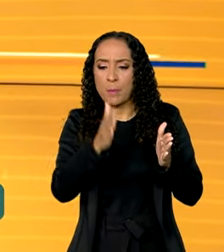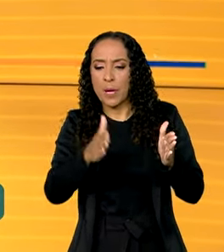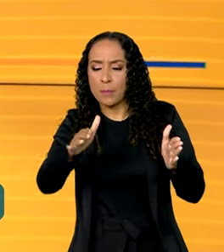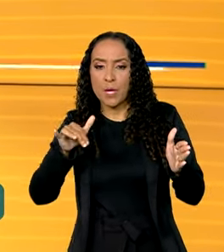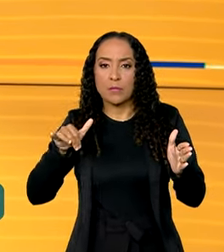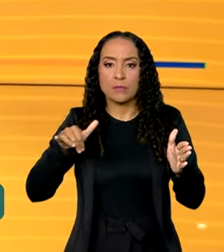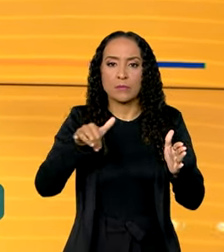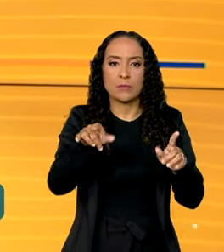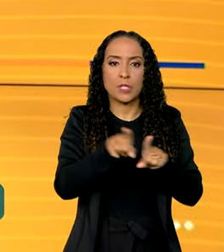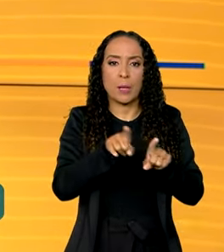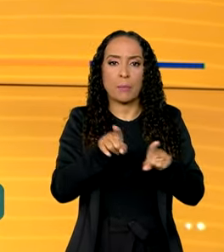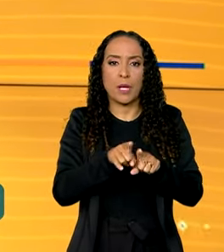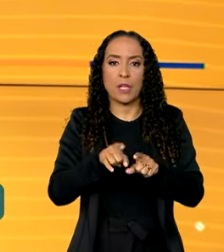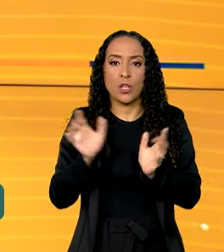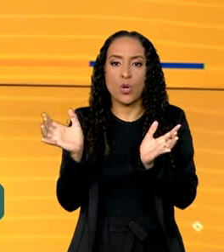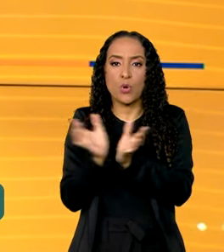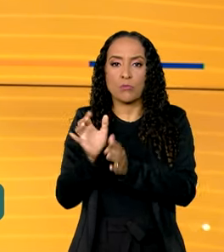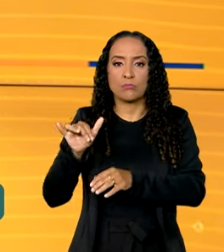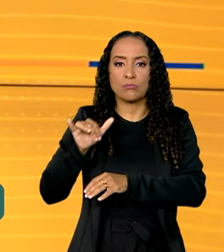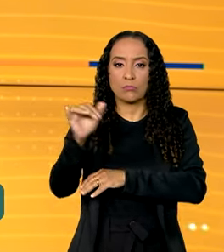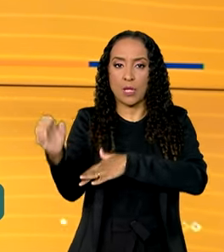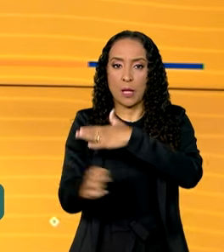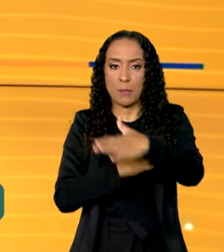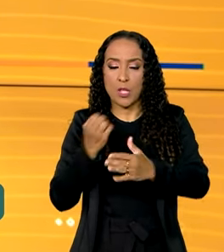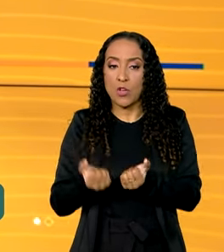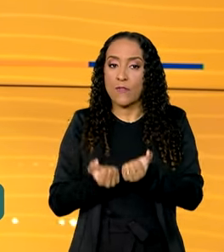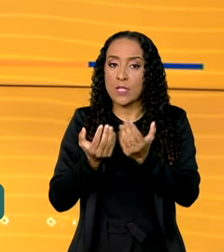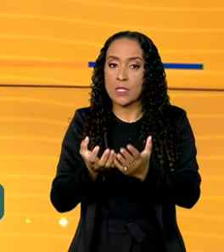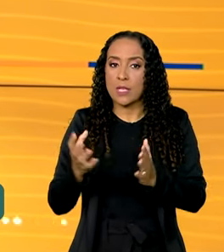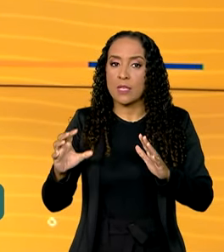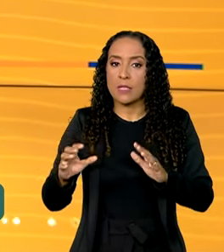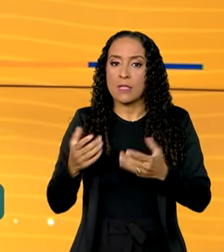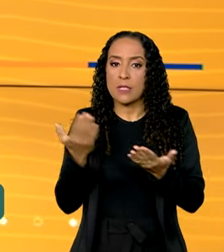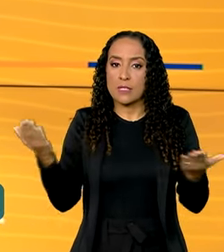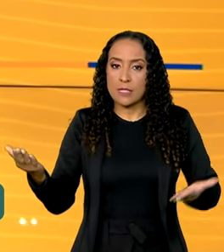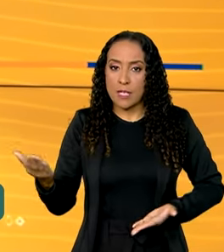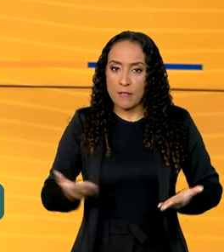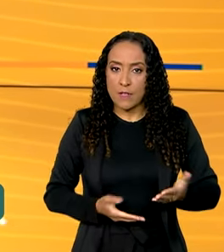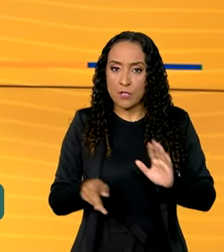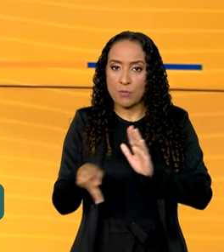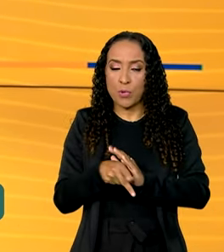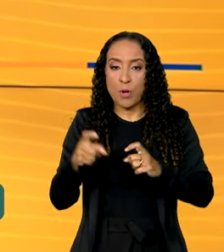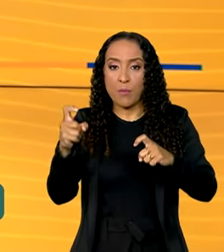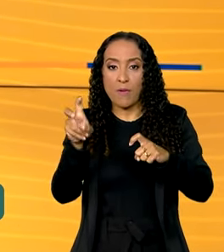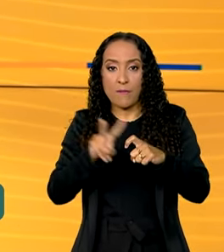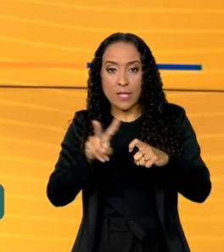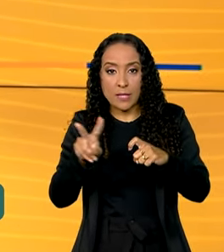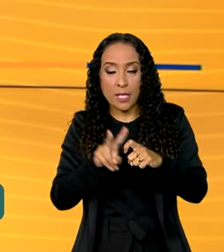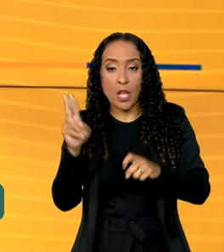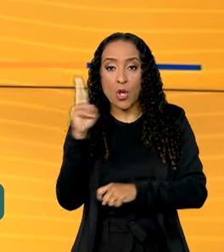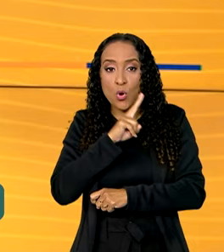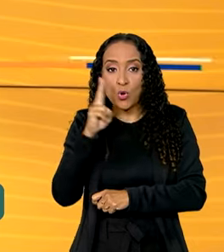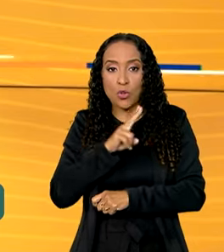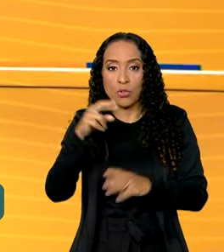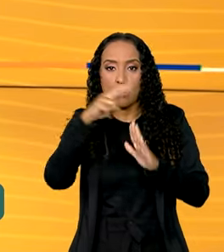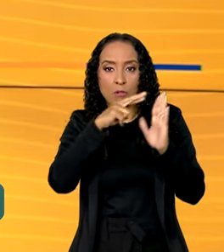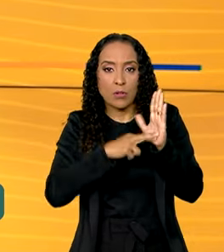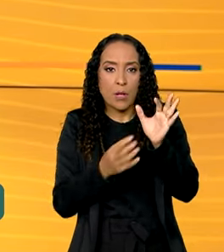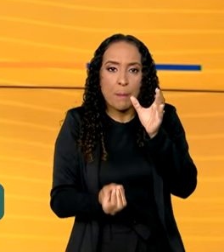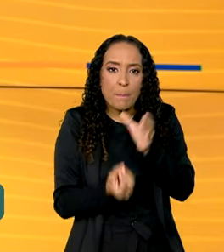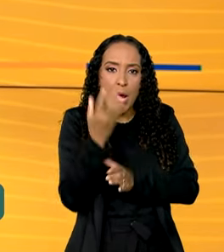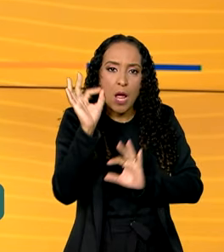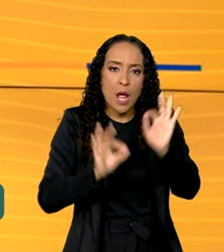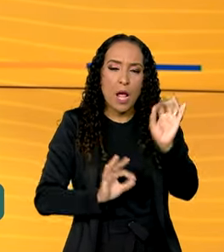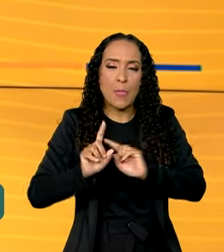transporte e as companhias aéreas terão de oferecer serviços veterinários para emergências. As regras foram elaboradas